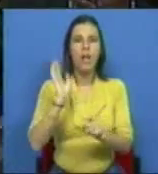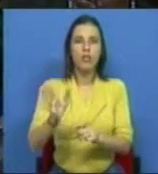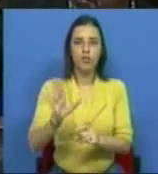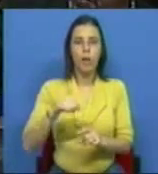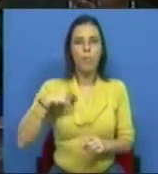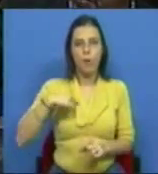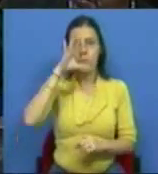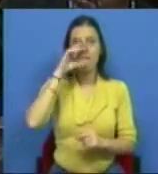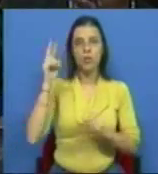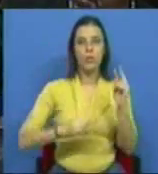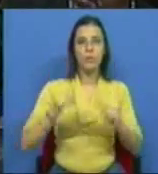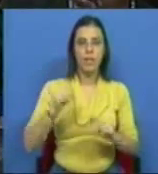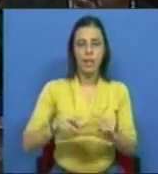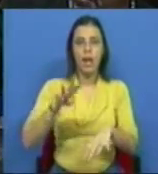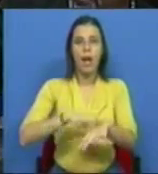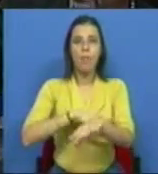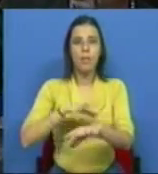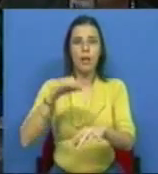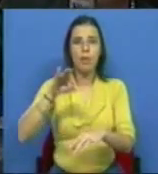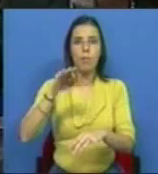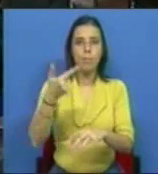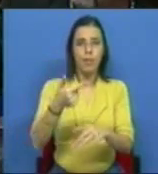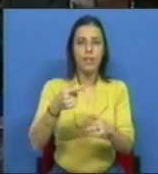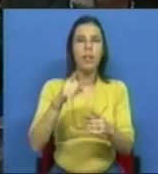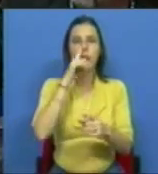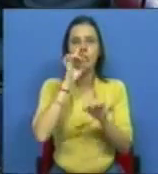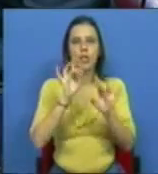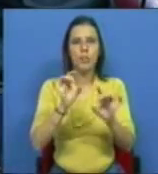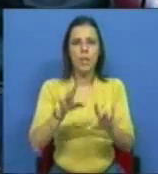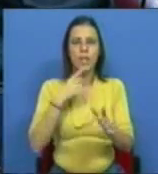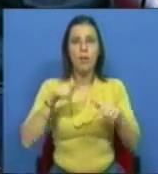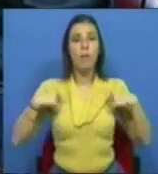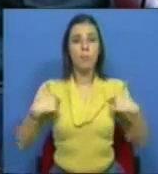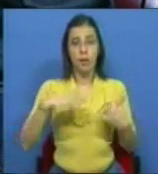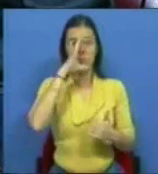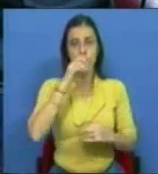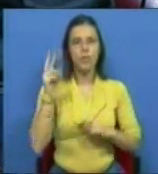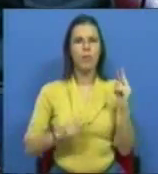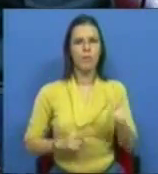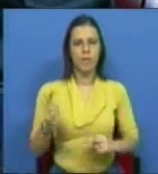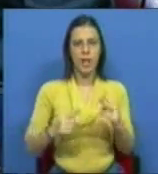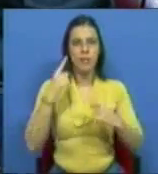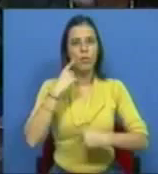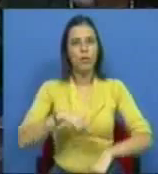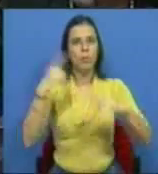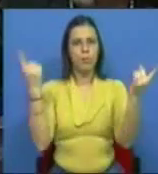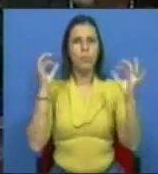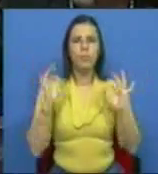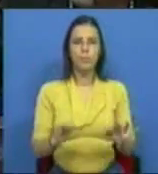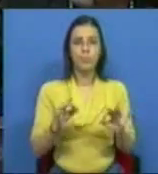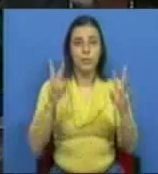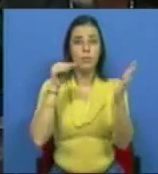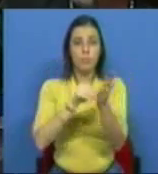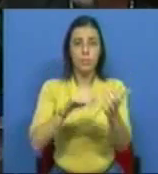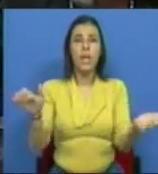pelo Ministro das Finanças, à administração da PT. O desmentido veio do próprio Ministro das Finanças, publicamente, e está